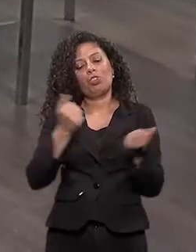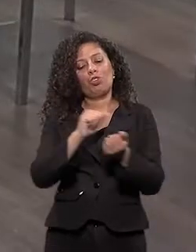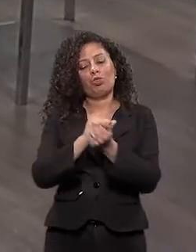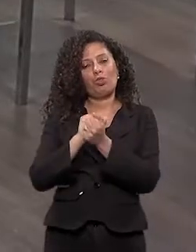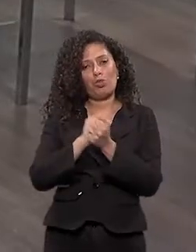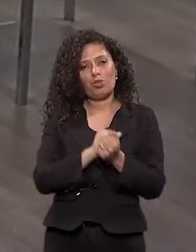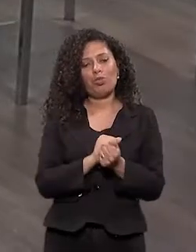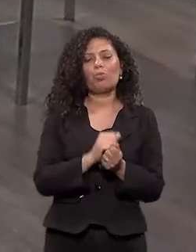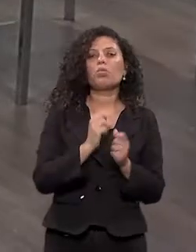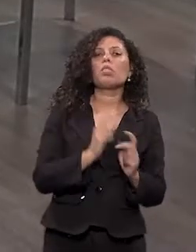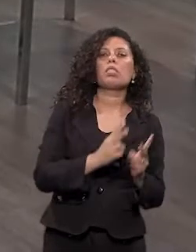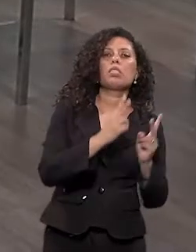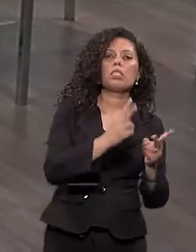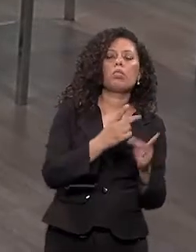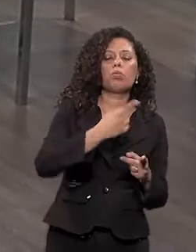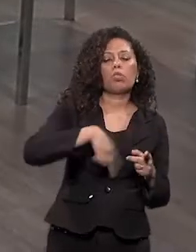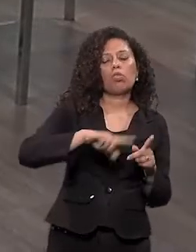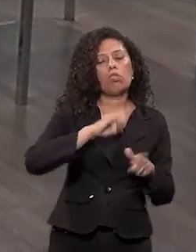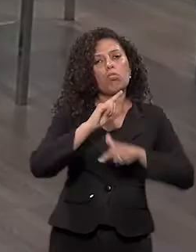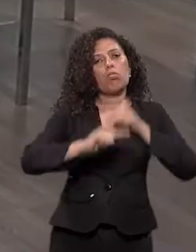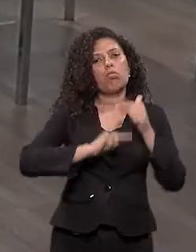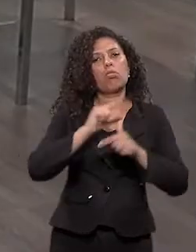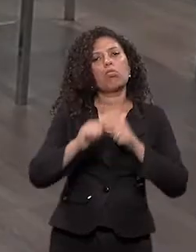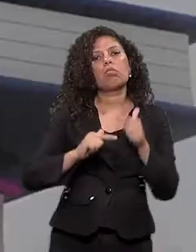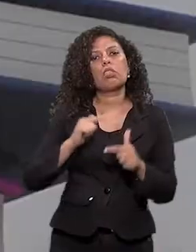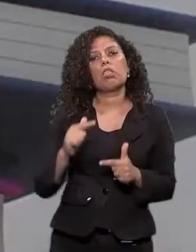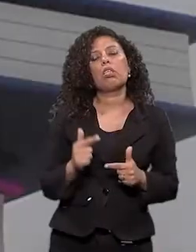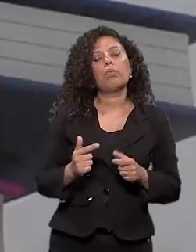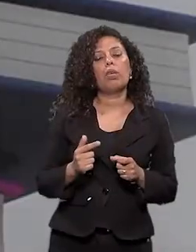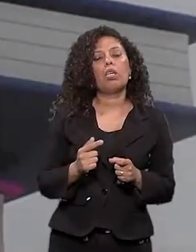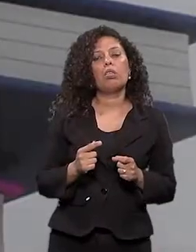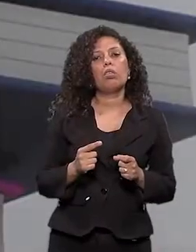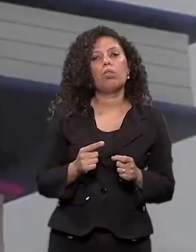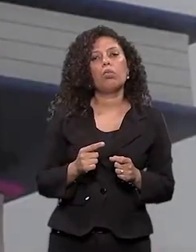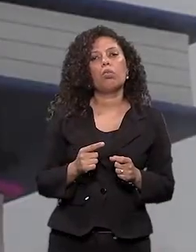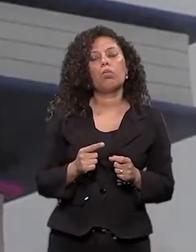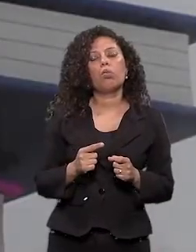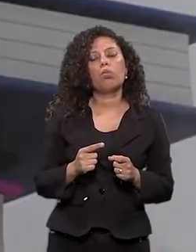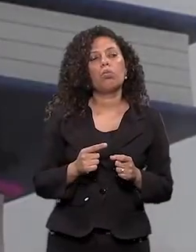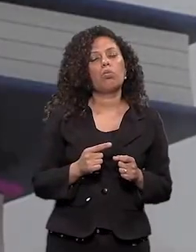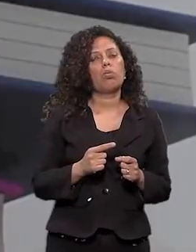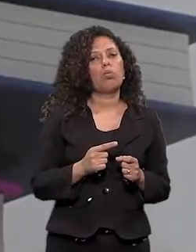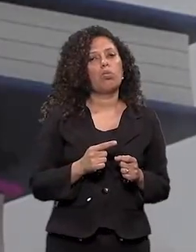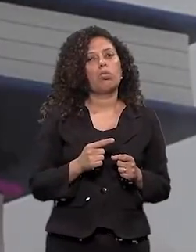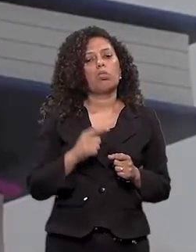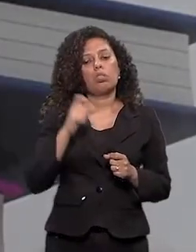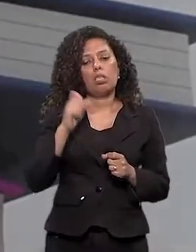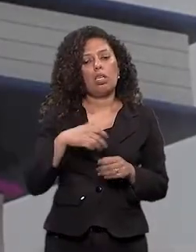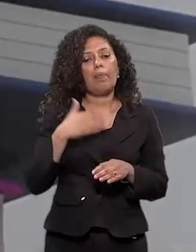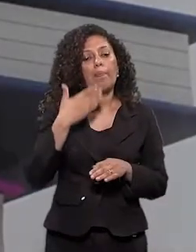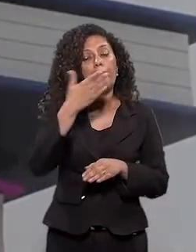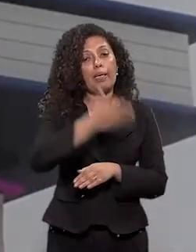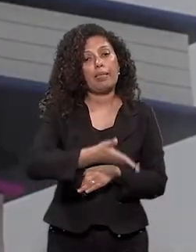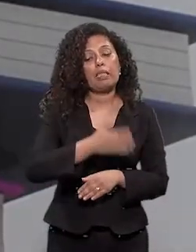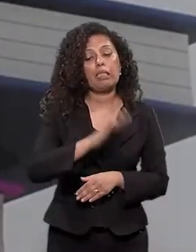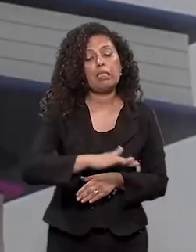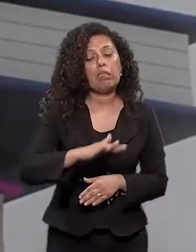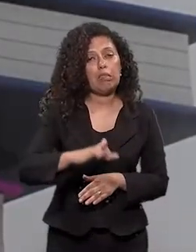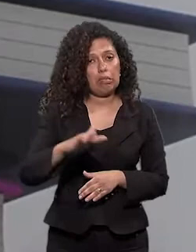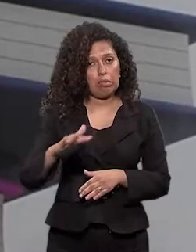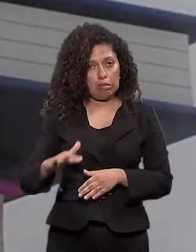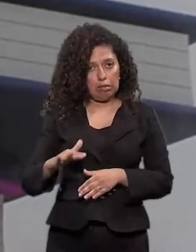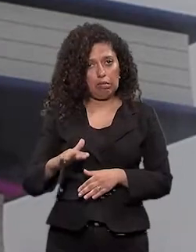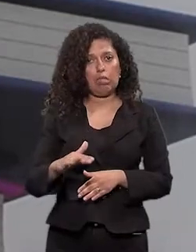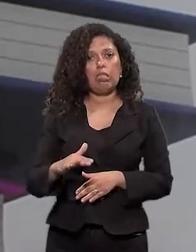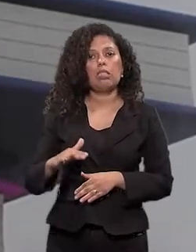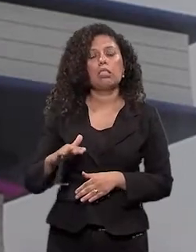fazer parte. E a gente tem um trabalho muito voltado para a ideia de levar para as crianças uma possibilidade de